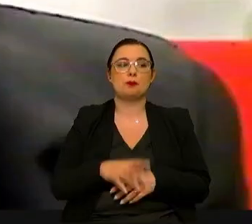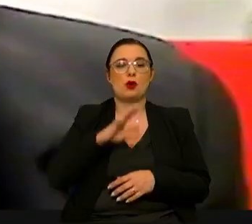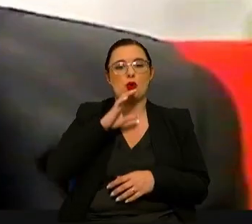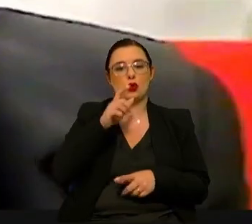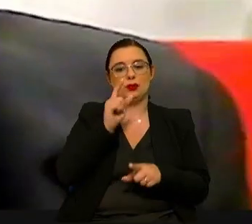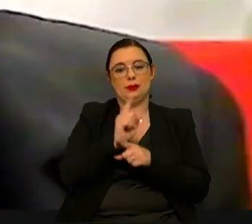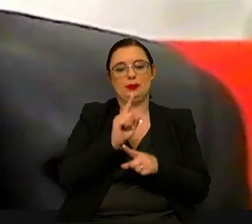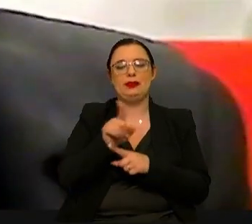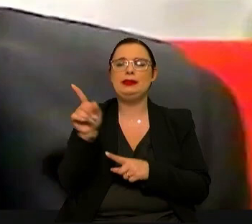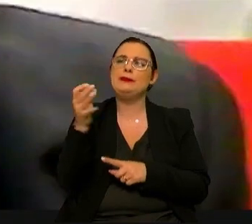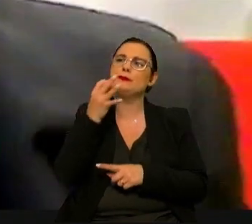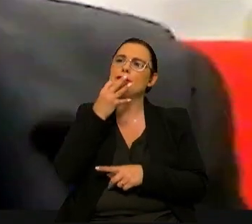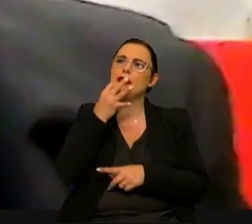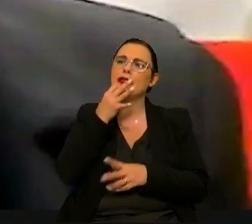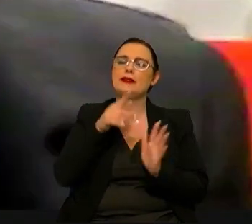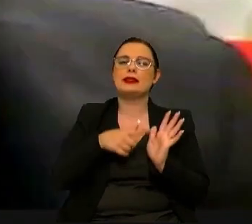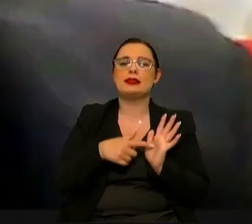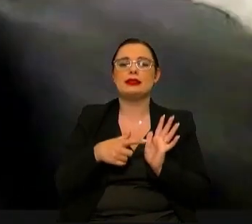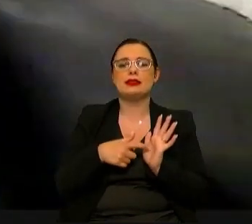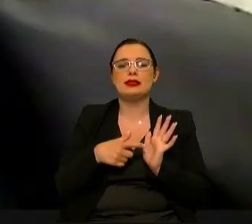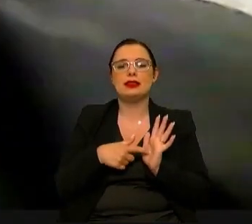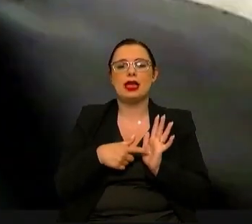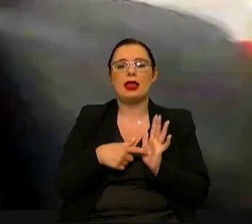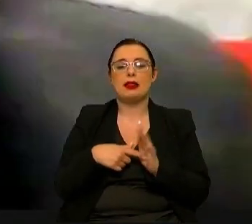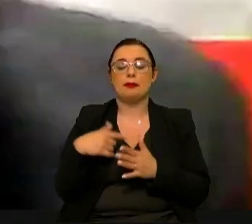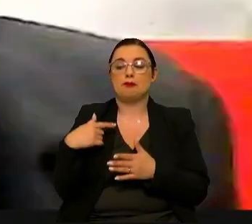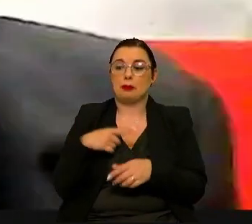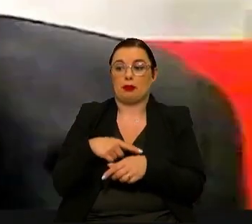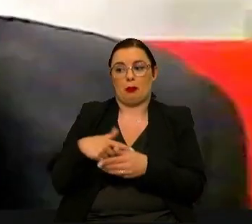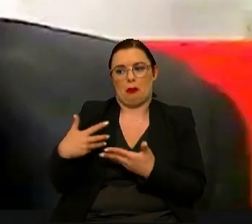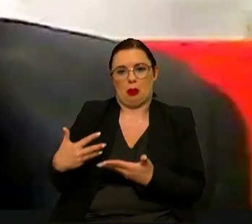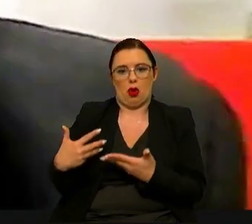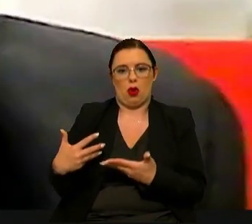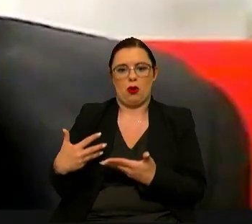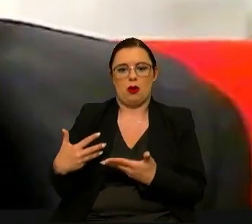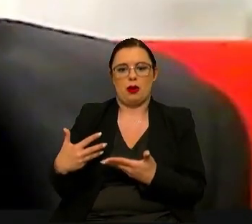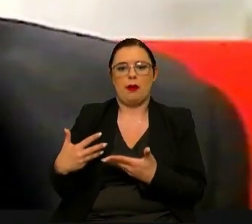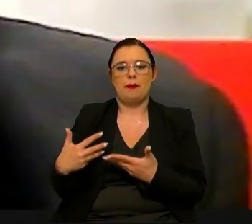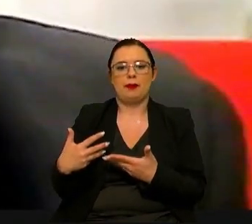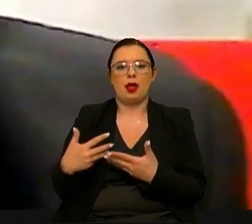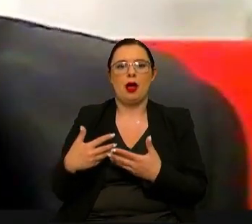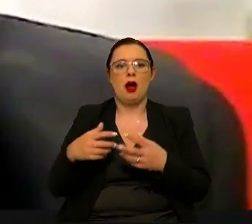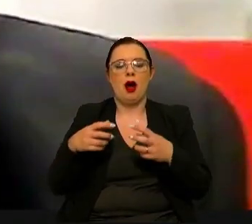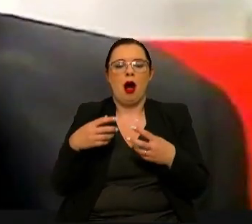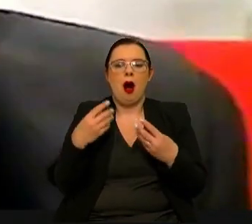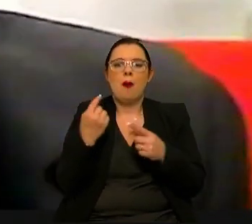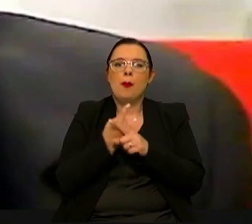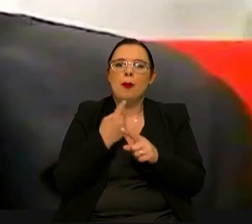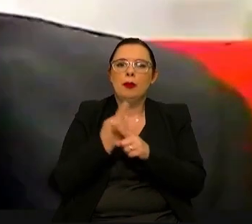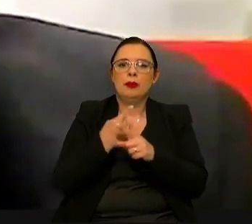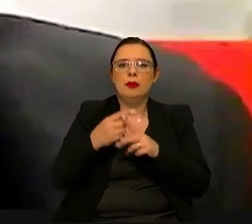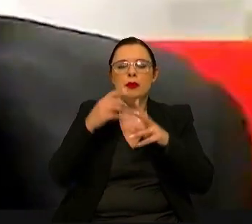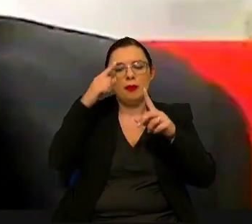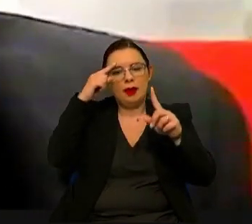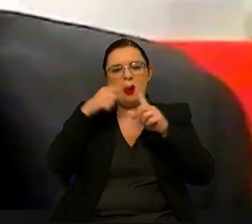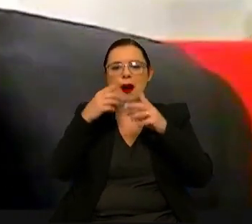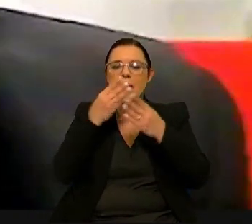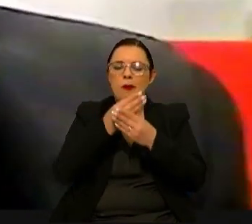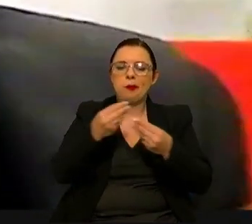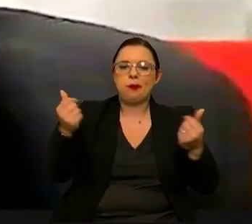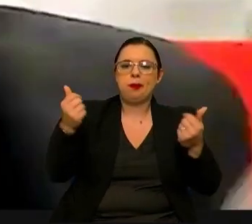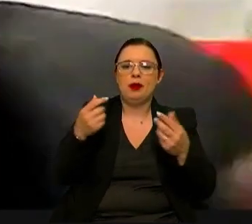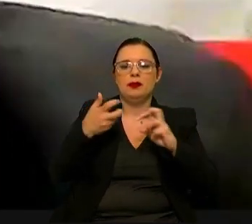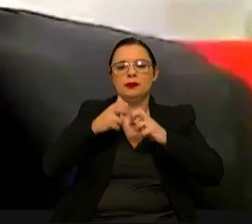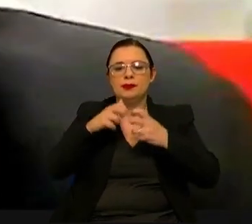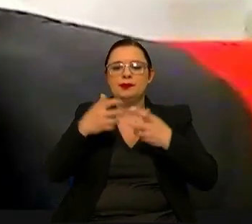e ele falava da necessidade, nos tempos que correm, de um arsenal diplomático para resolver todos os